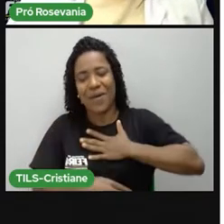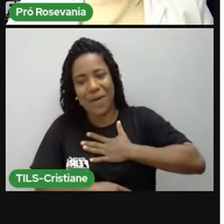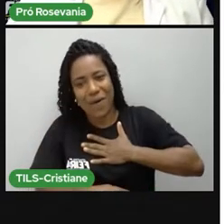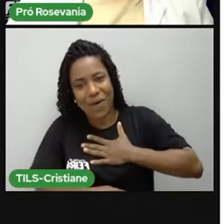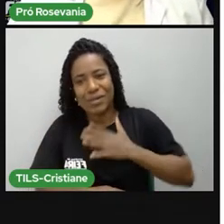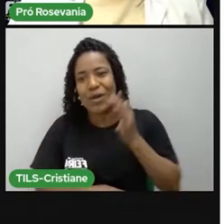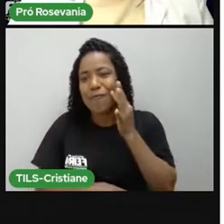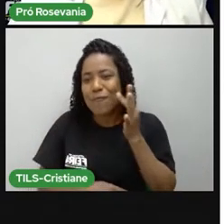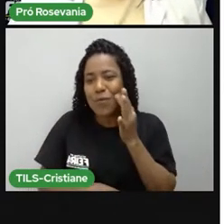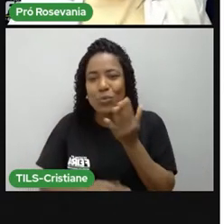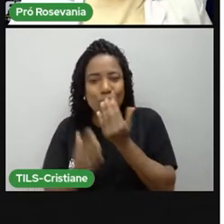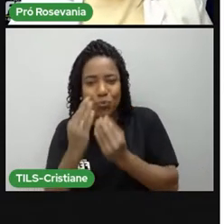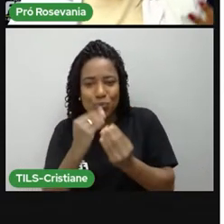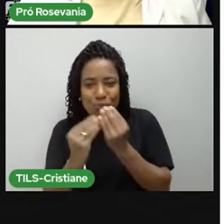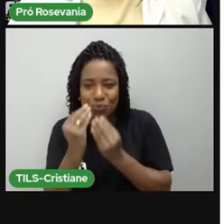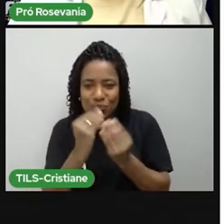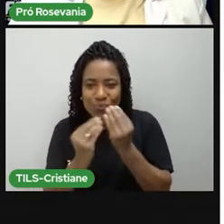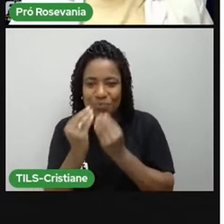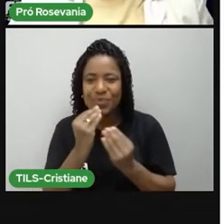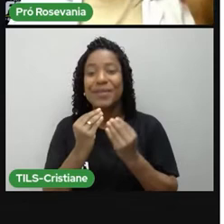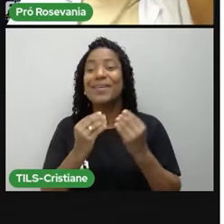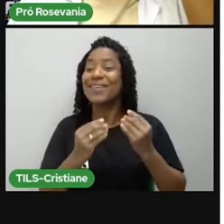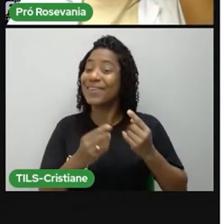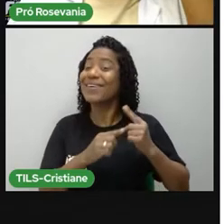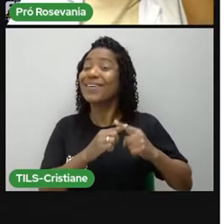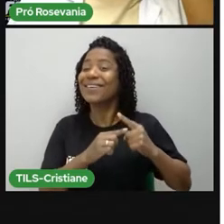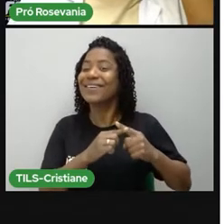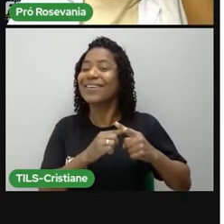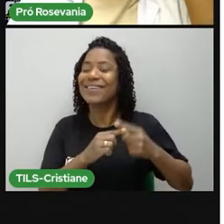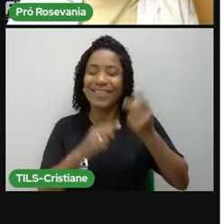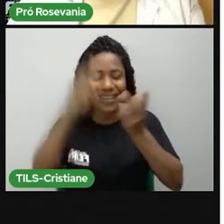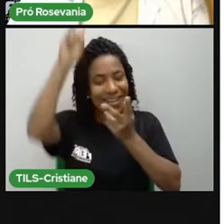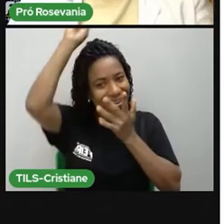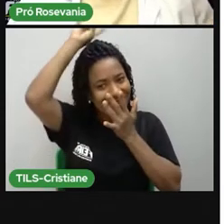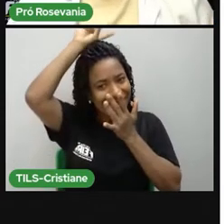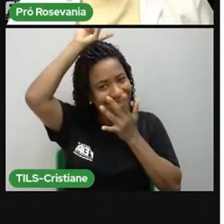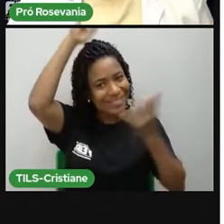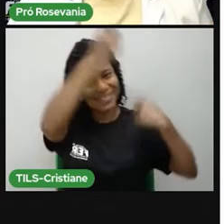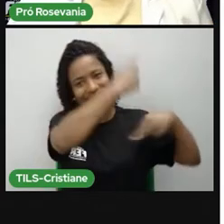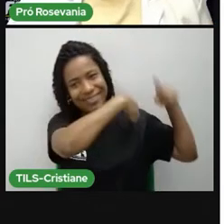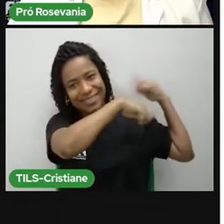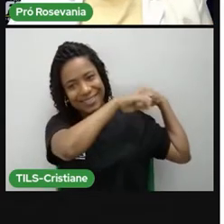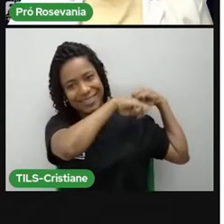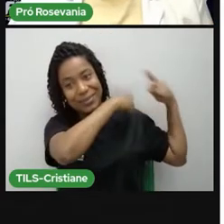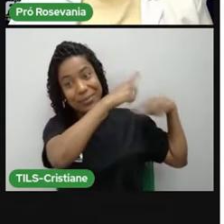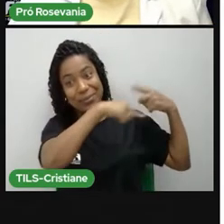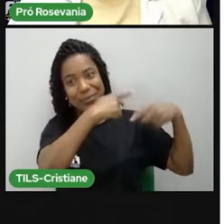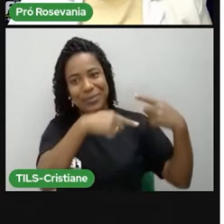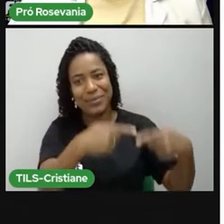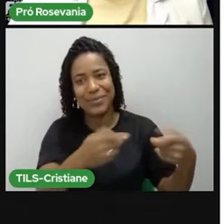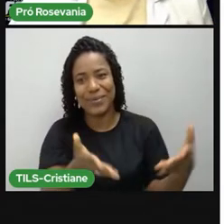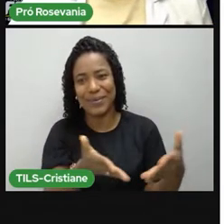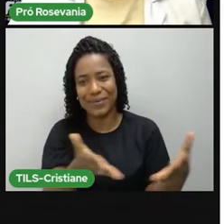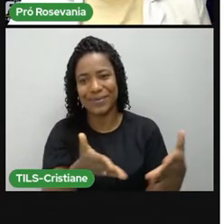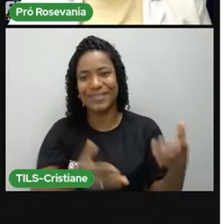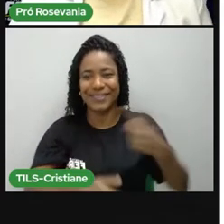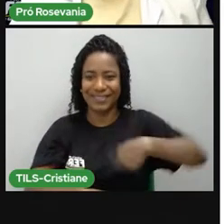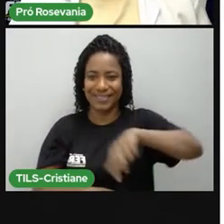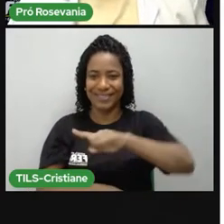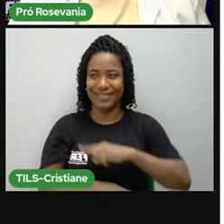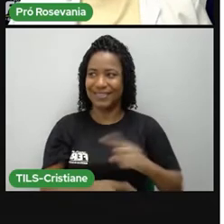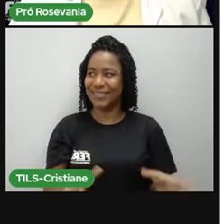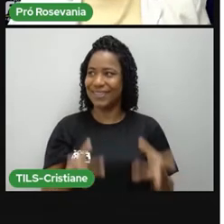refeição, e isso é uma herança que nós herdamos, né, dos povos indígenas. As questões dos colares, né, das